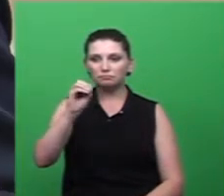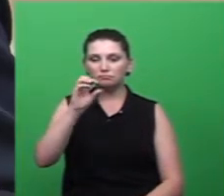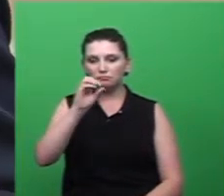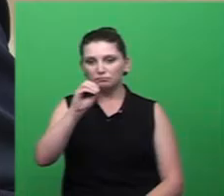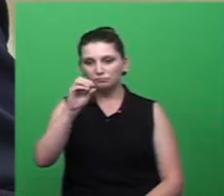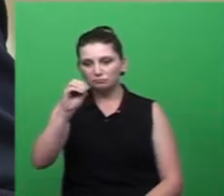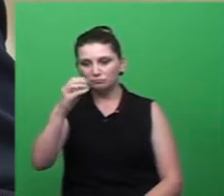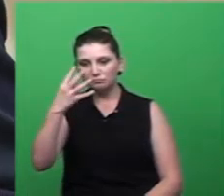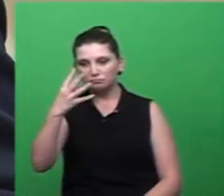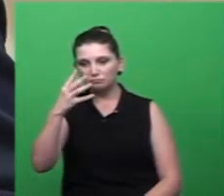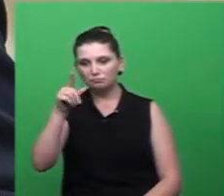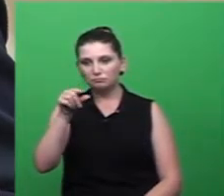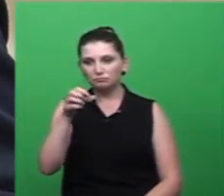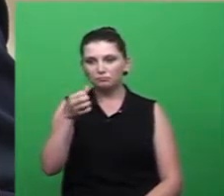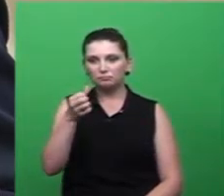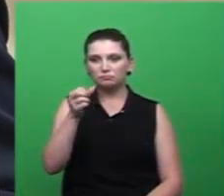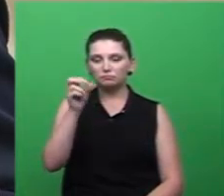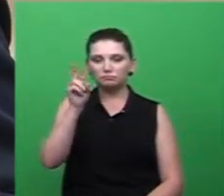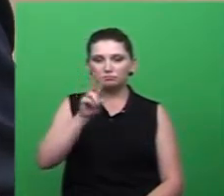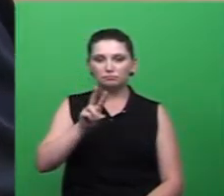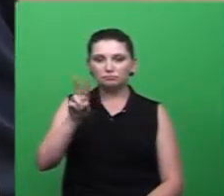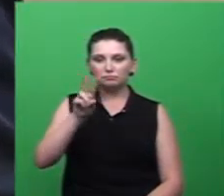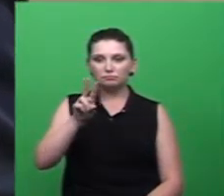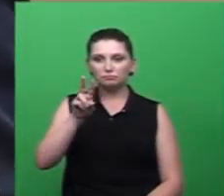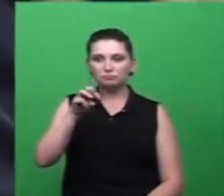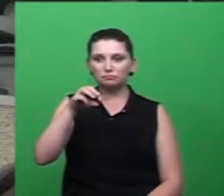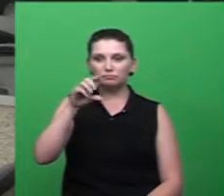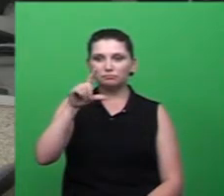2016, de autoria do vereador José Carlos Mello.